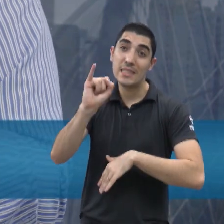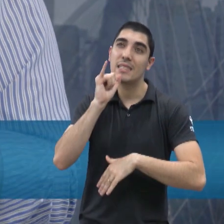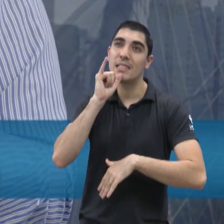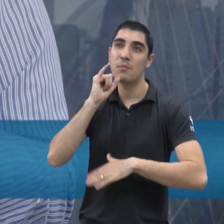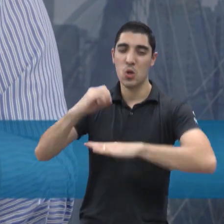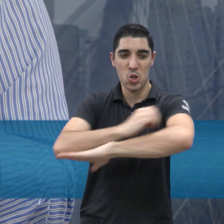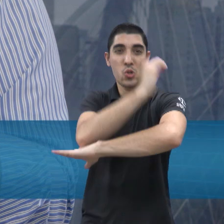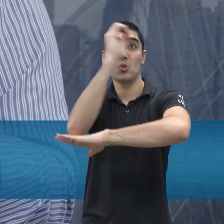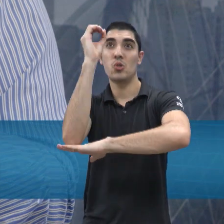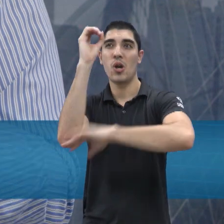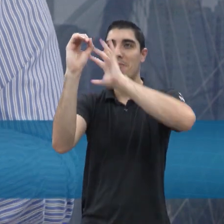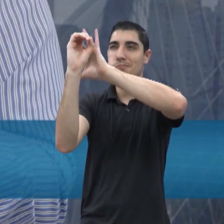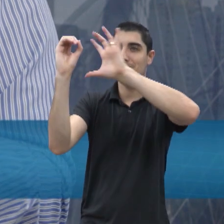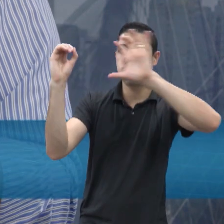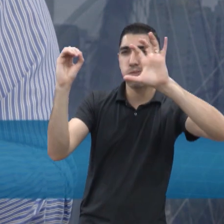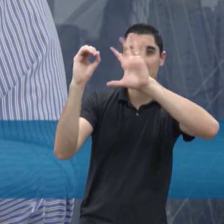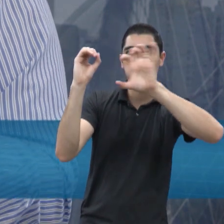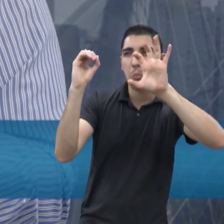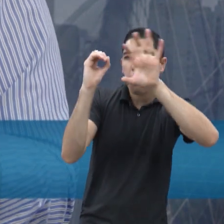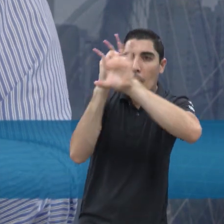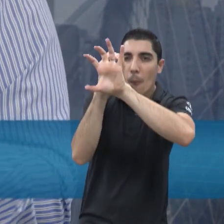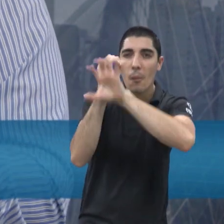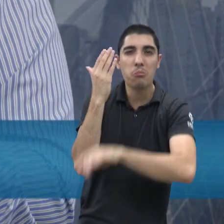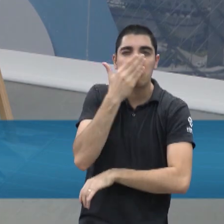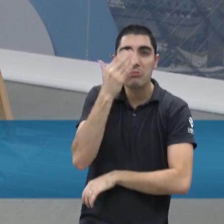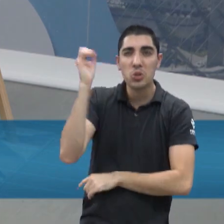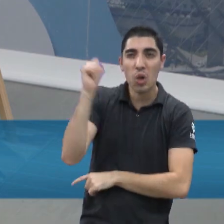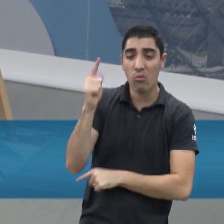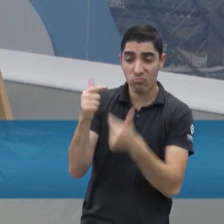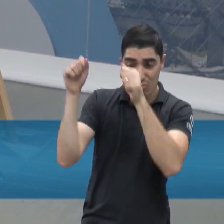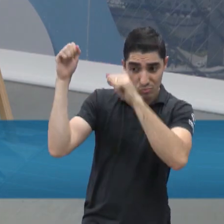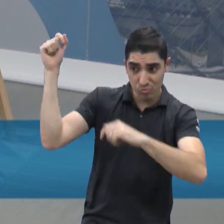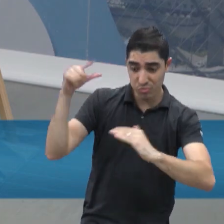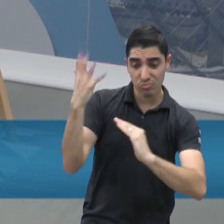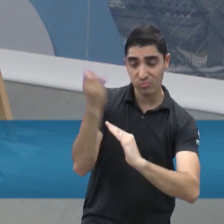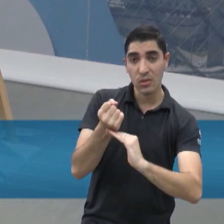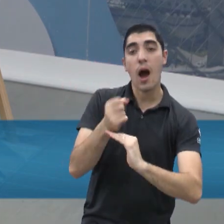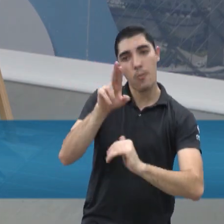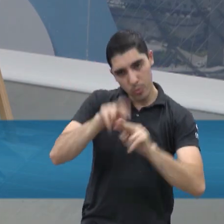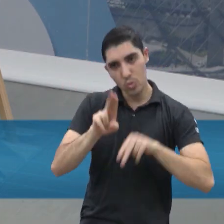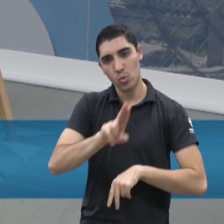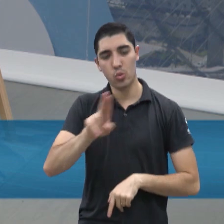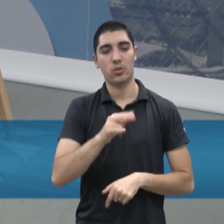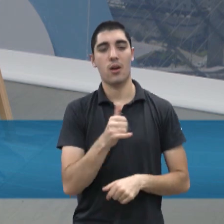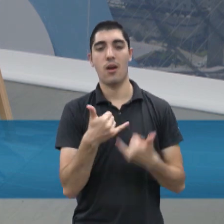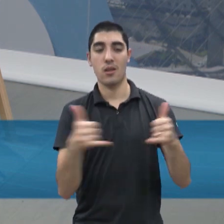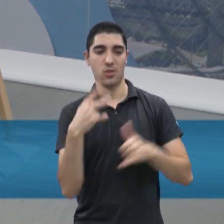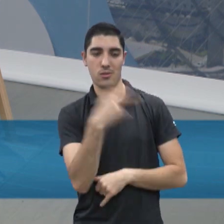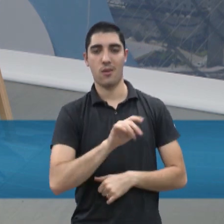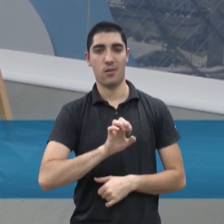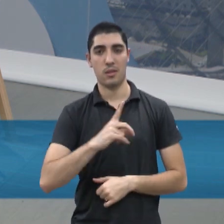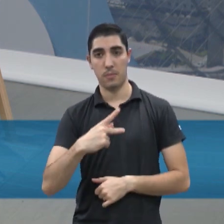você não vai pagar a conta, porque vai pagar um pouco, não tem como, né? Sim. Existem sistemas que são chamados de sistemas off-grid, que são